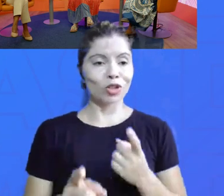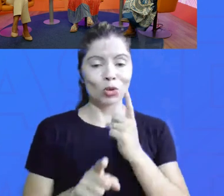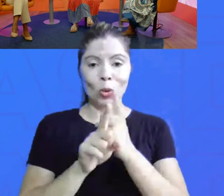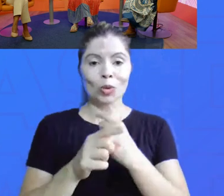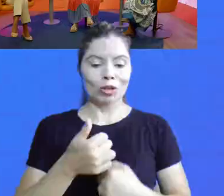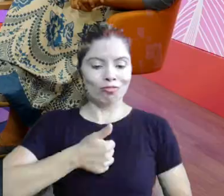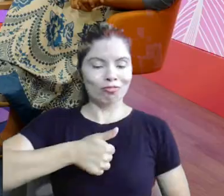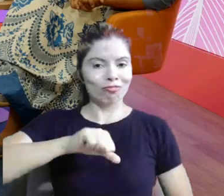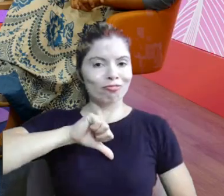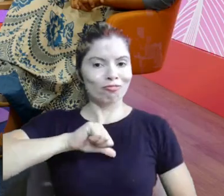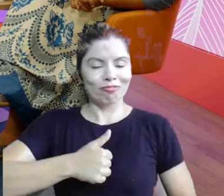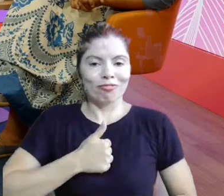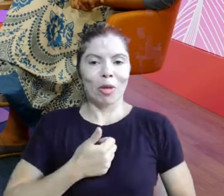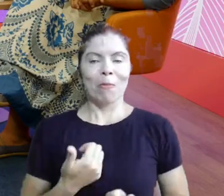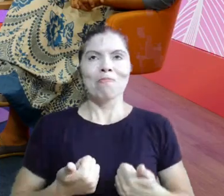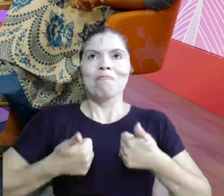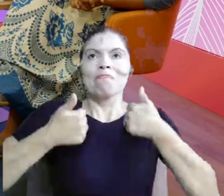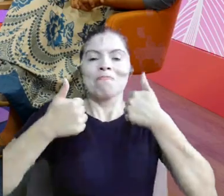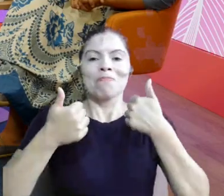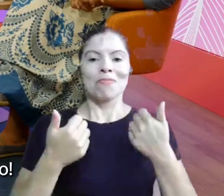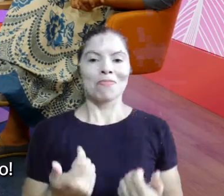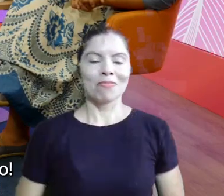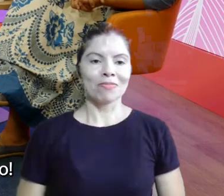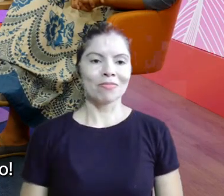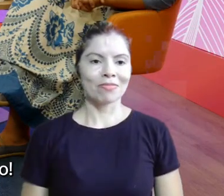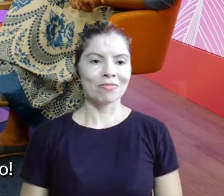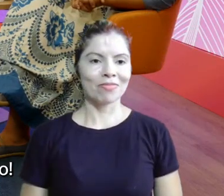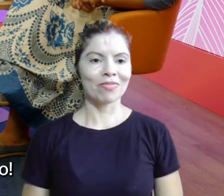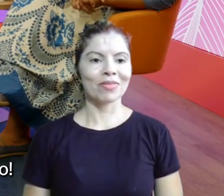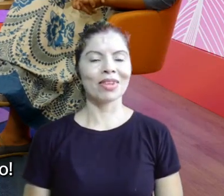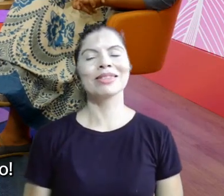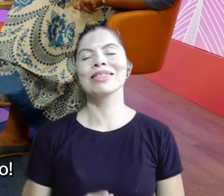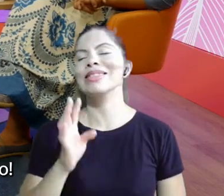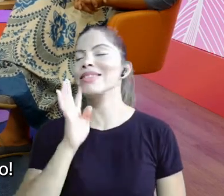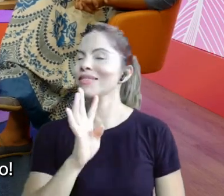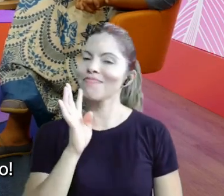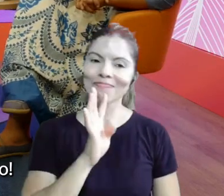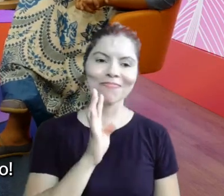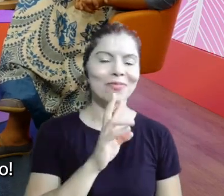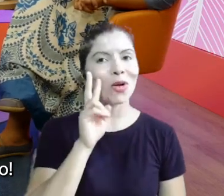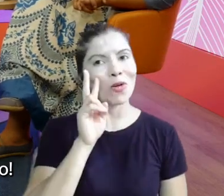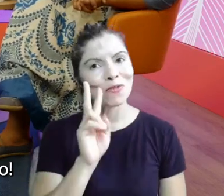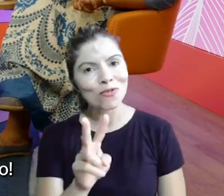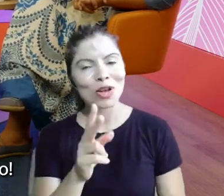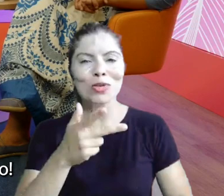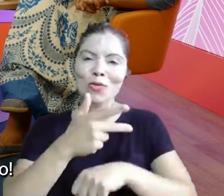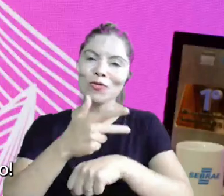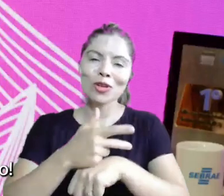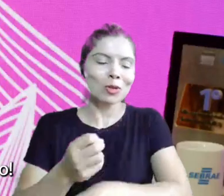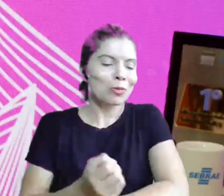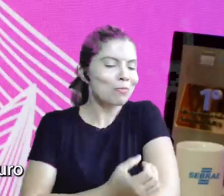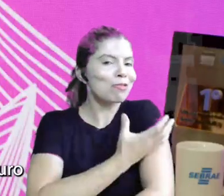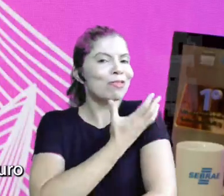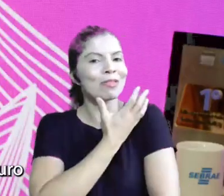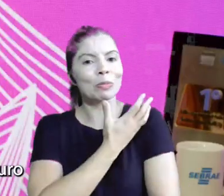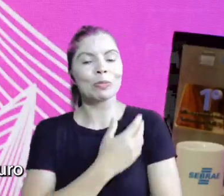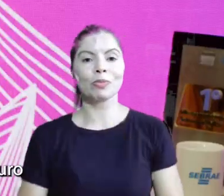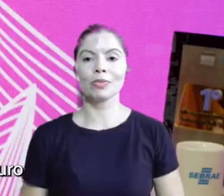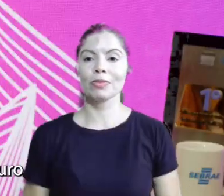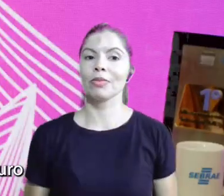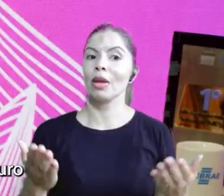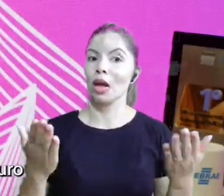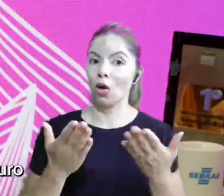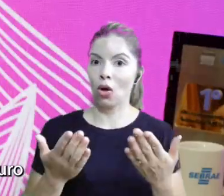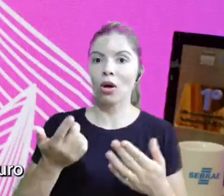incrível. Ai, que delícia! Gente, eu estou aqui revendo esses vídeos, dá uma emoção. E agora